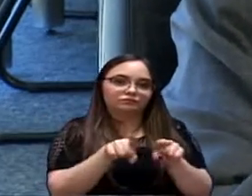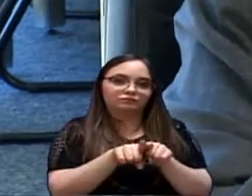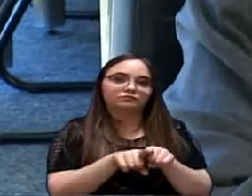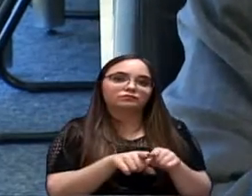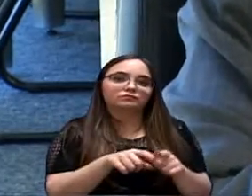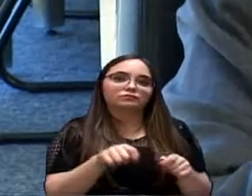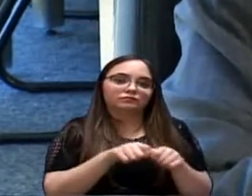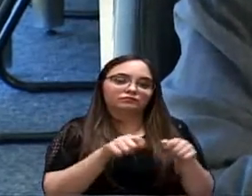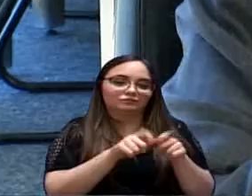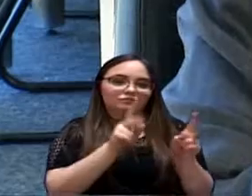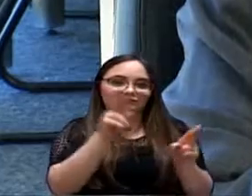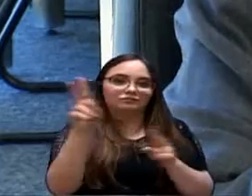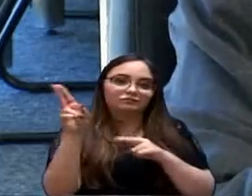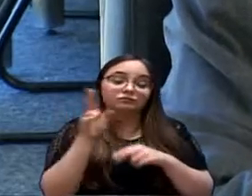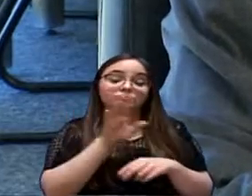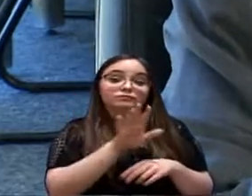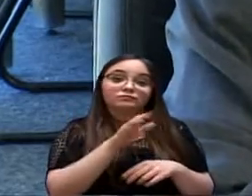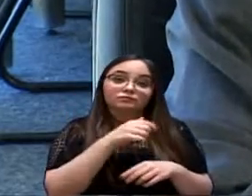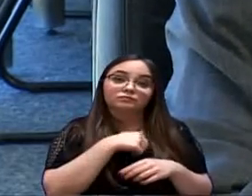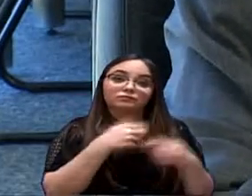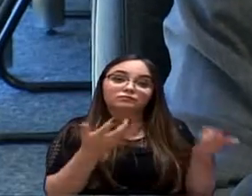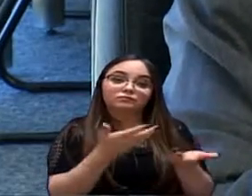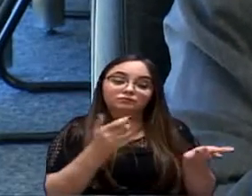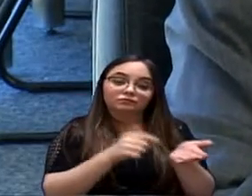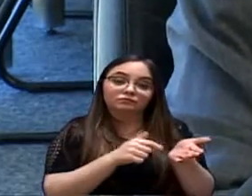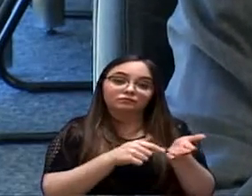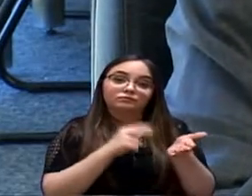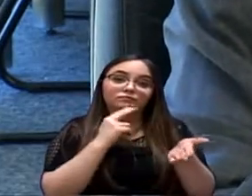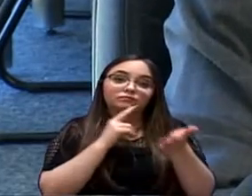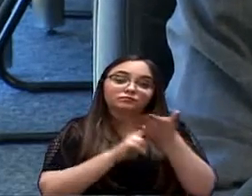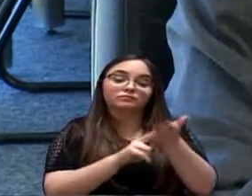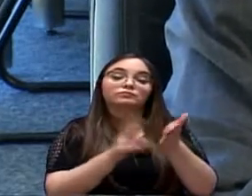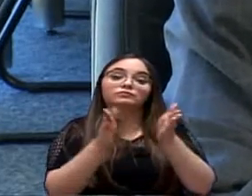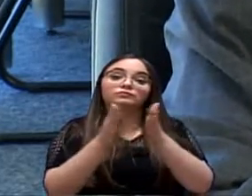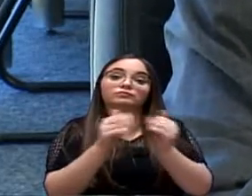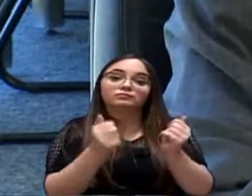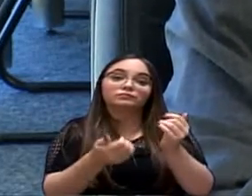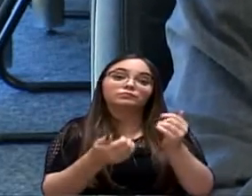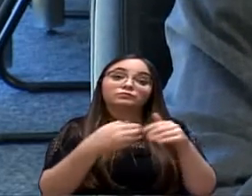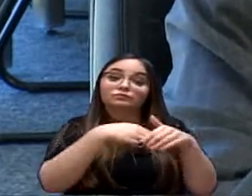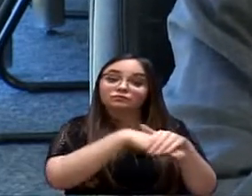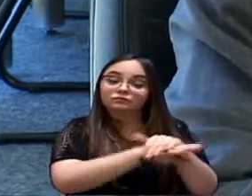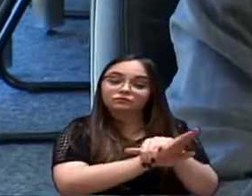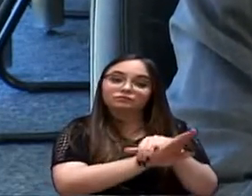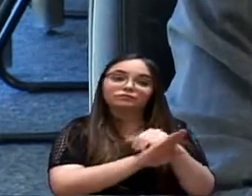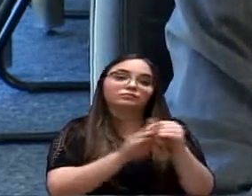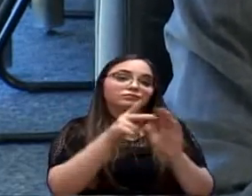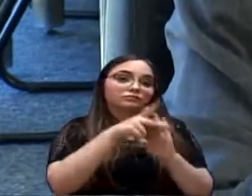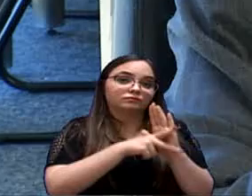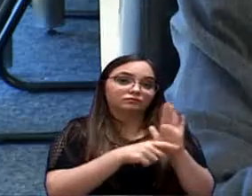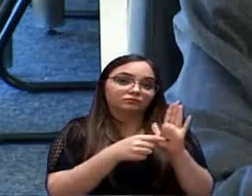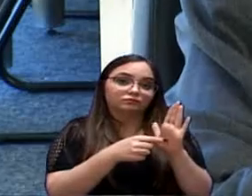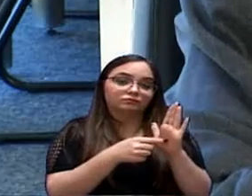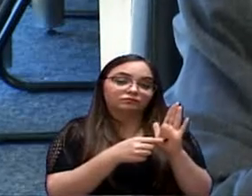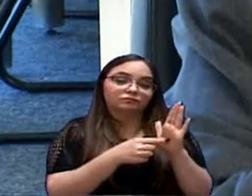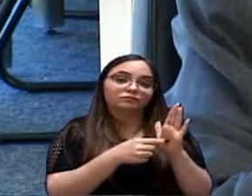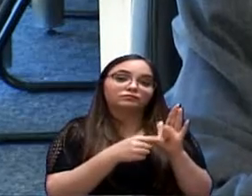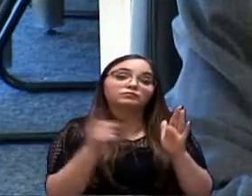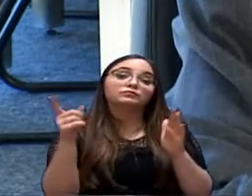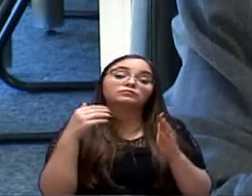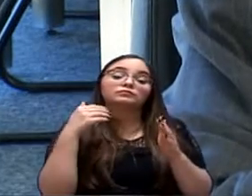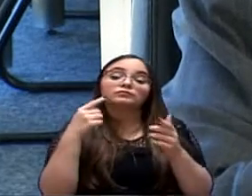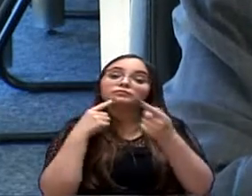fizeram isso, mas eu estou encaminhando, pedido de retirada do projeto, encaminhamento à nossa consultoria